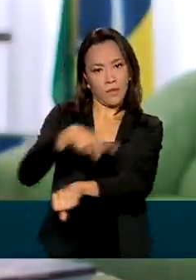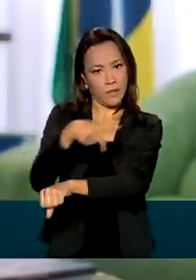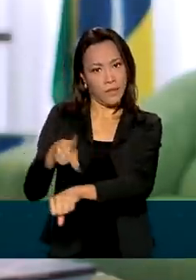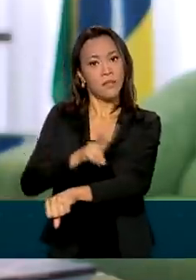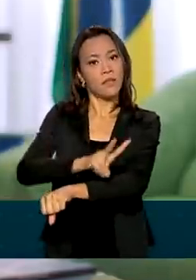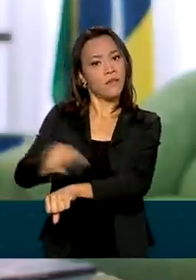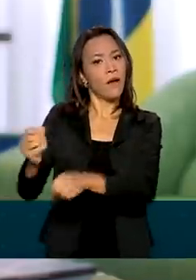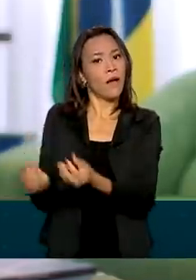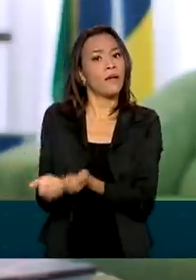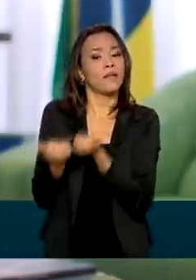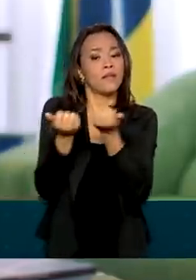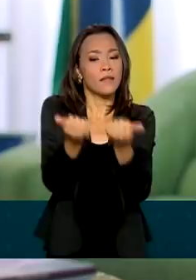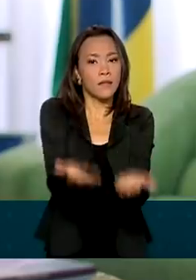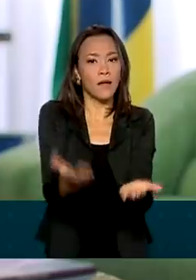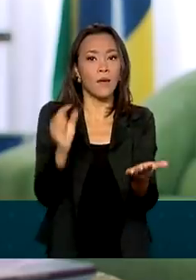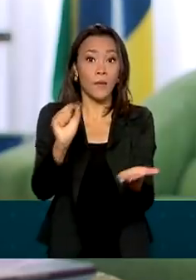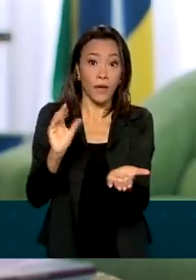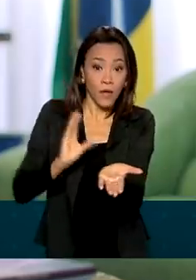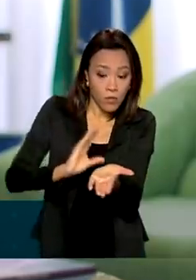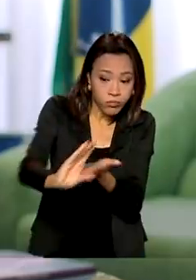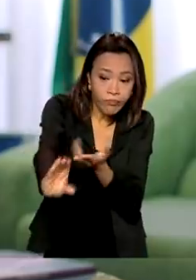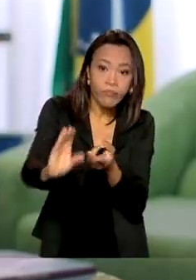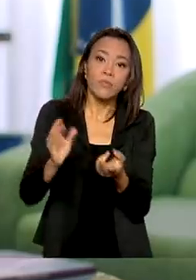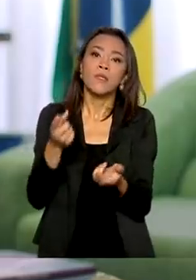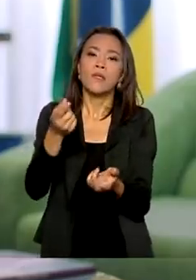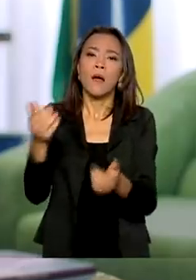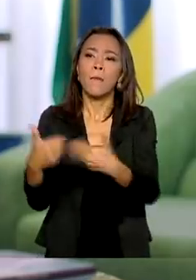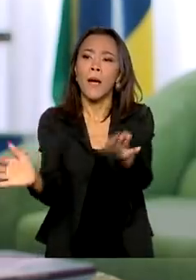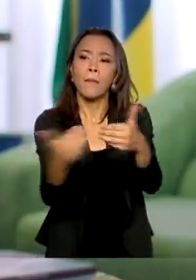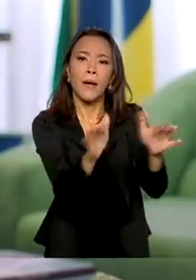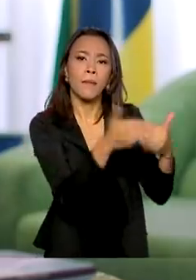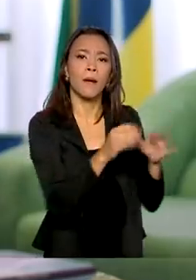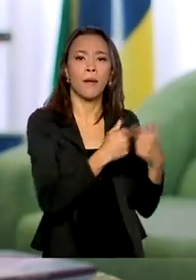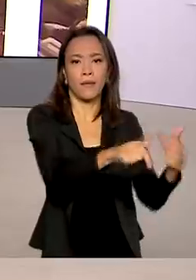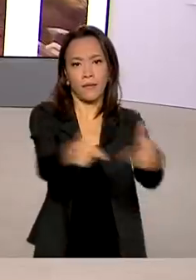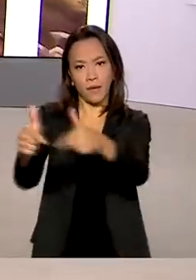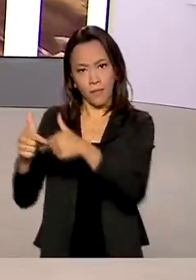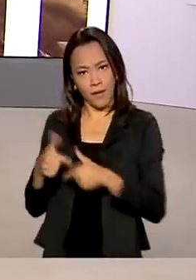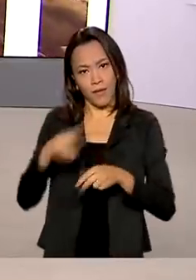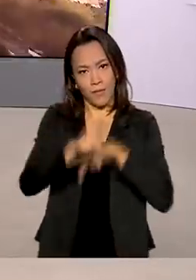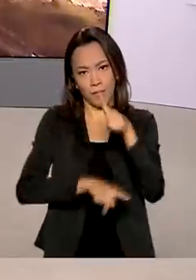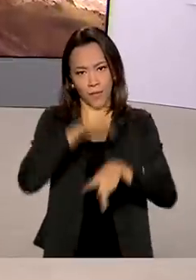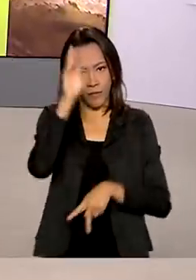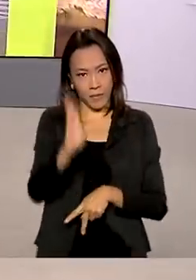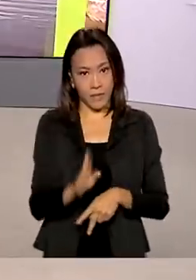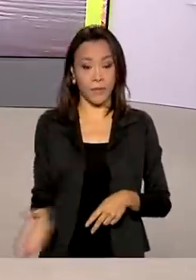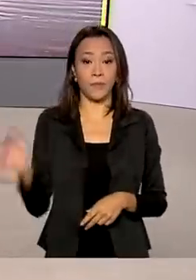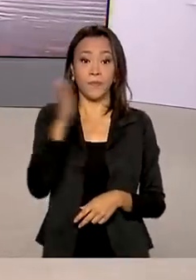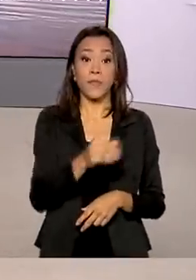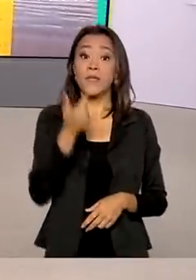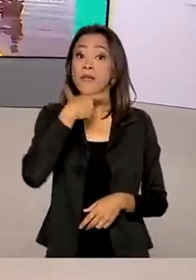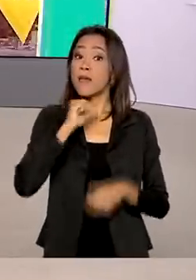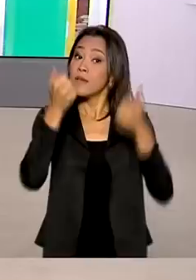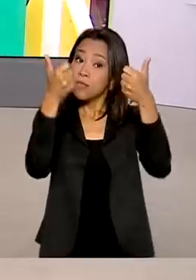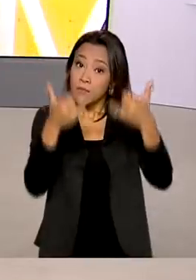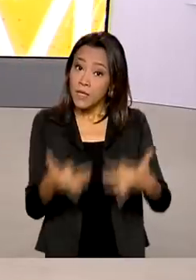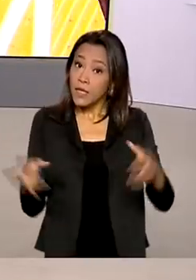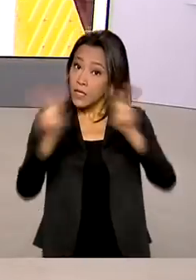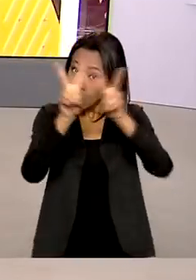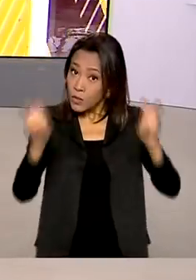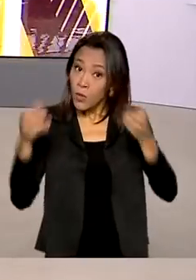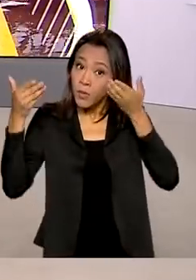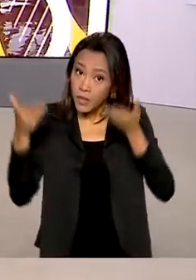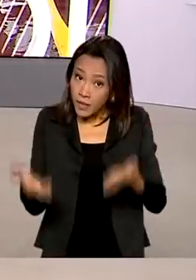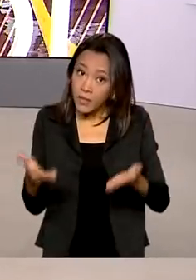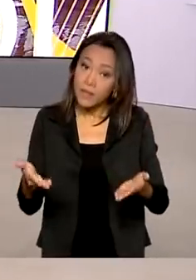trará investimentos, renda e empregos para os brasileiros. E quem explica a desestatização da Eletrobras é o